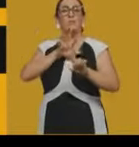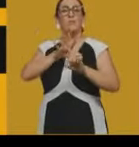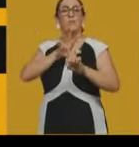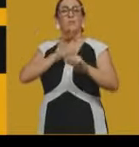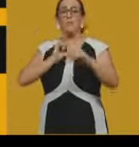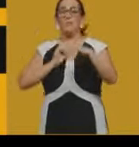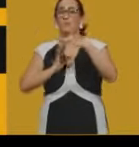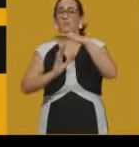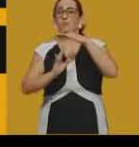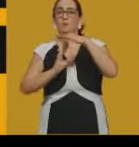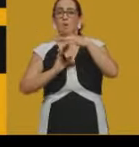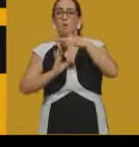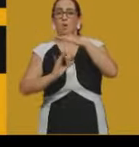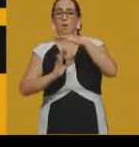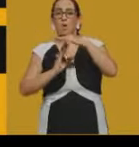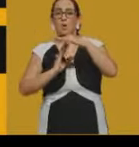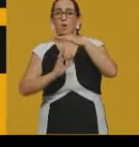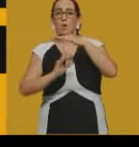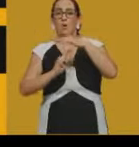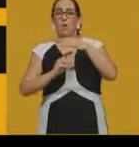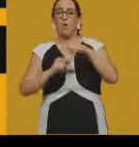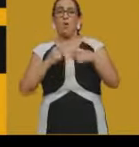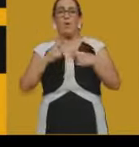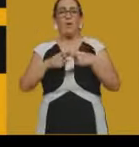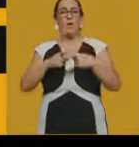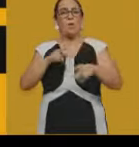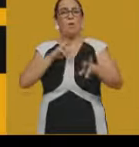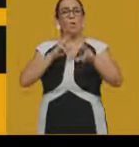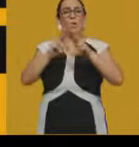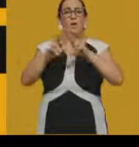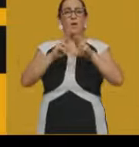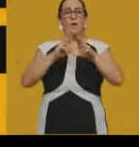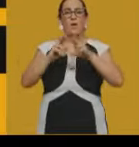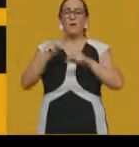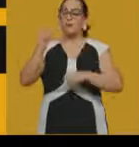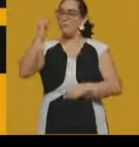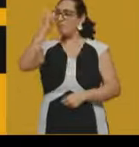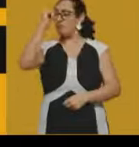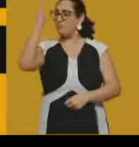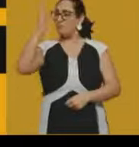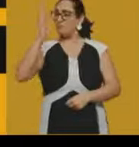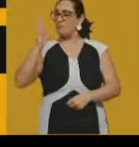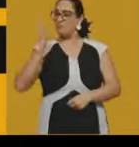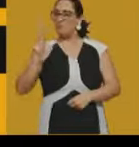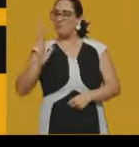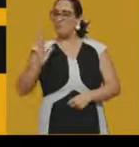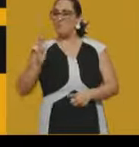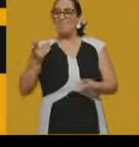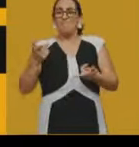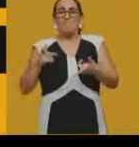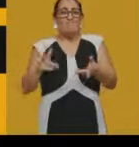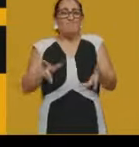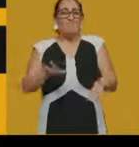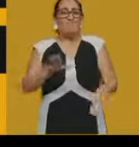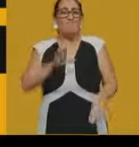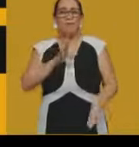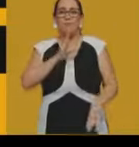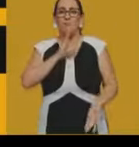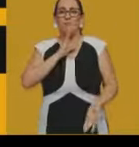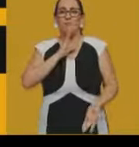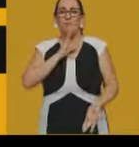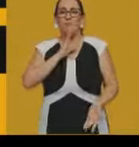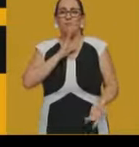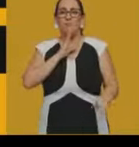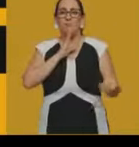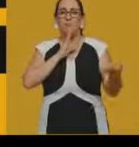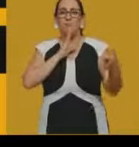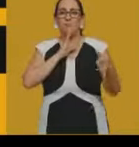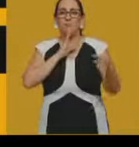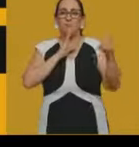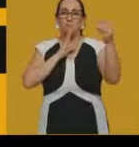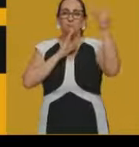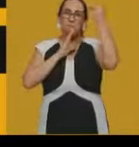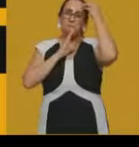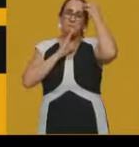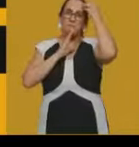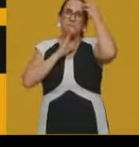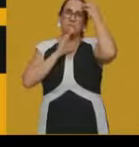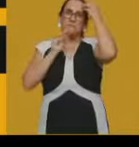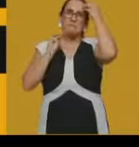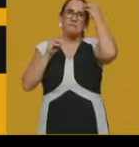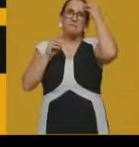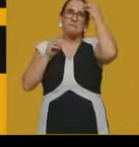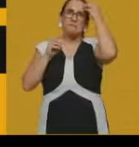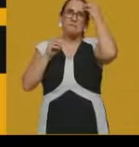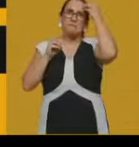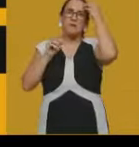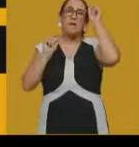com relação ao brasileiro que não tinha aí esse conhecimento, que seria até mesmo ingênuo, que estaria